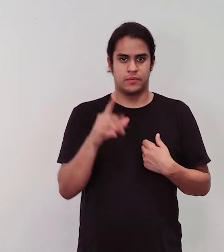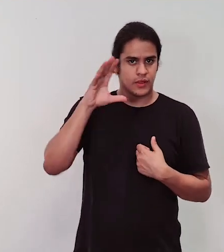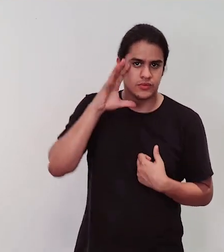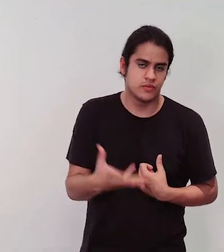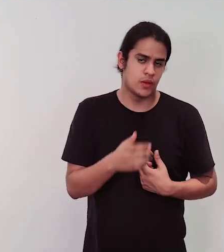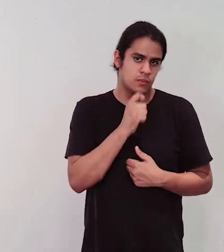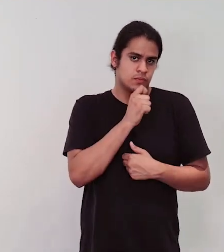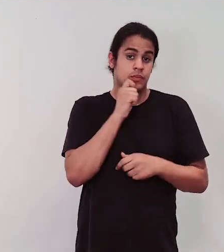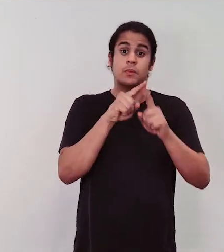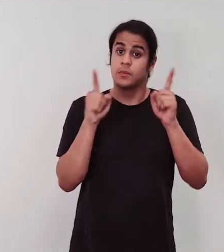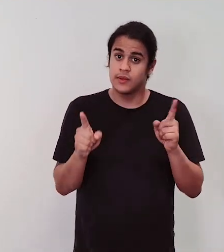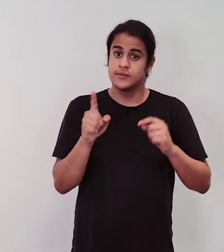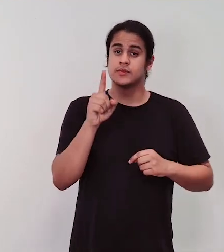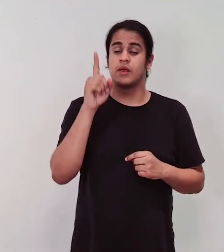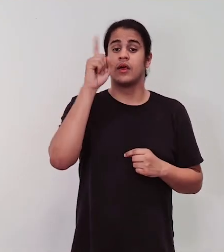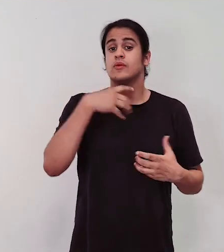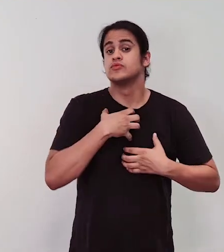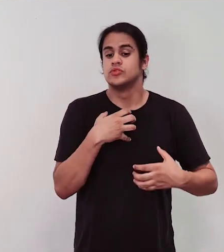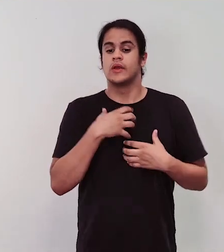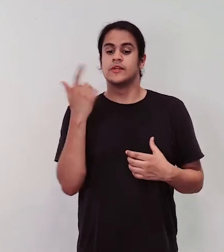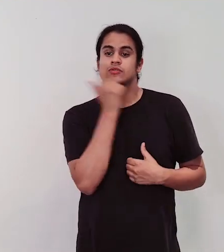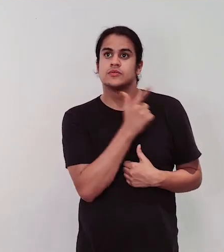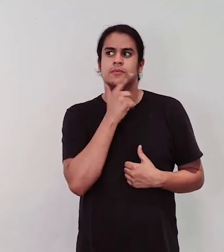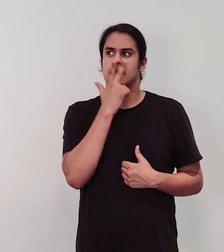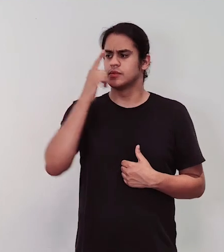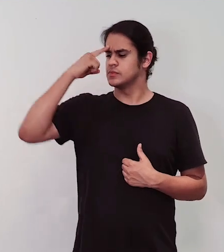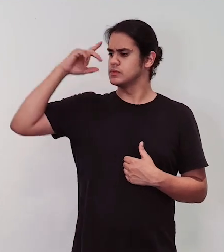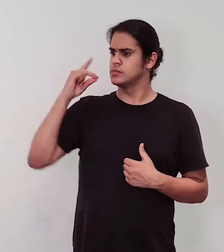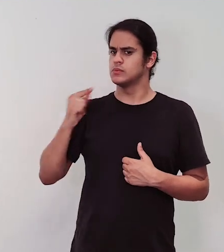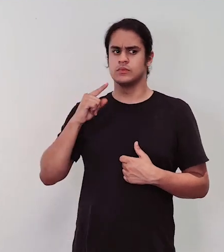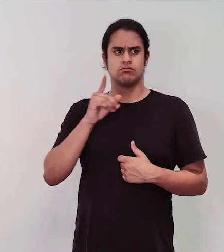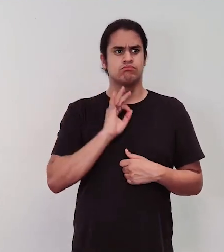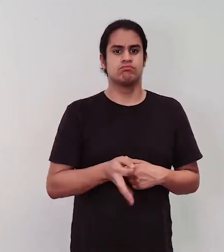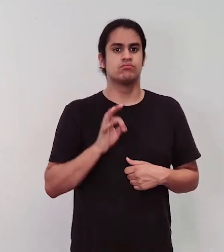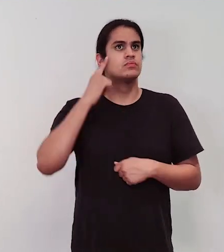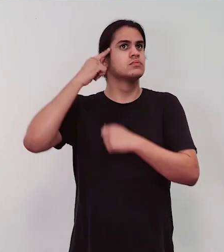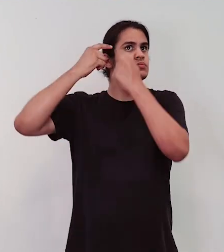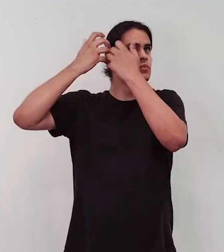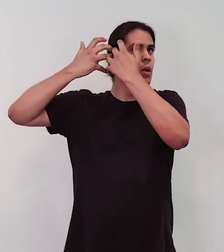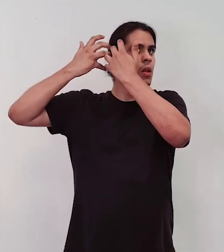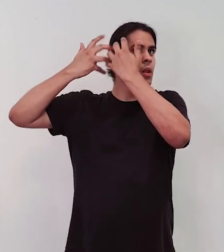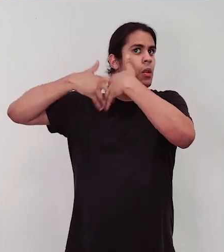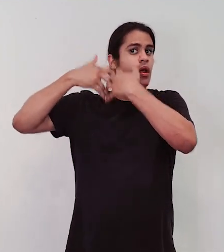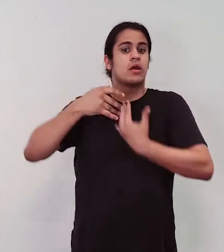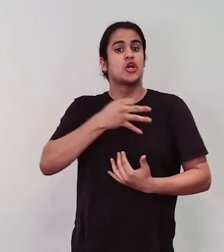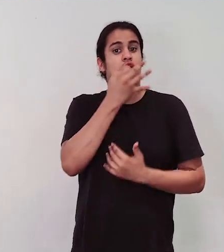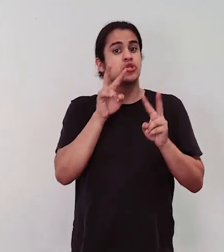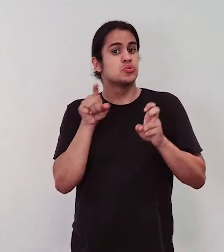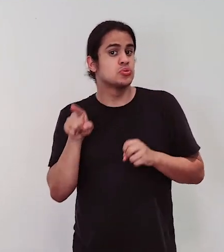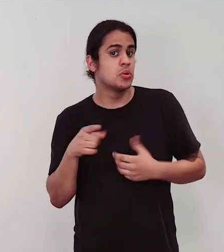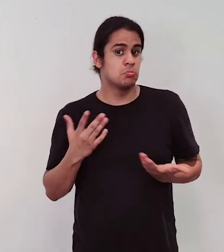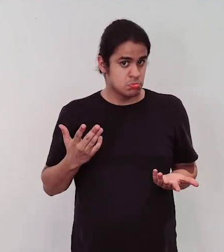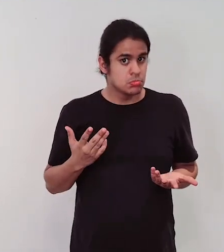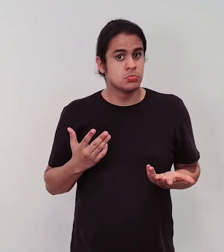mas é uma forma de despertar alguma coisa, algum pensamento crítico sobre aquela situação que